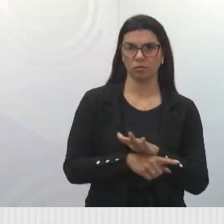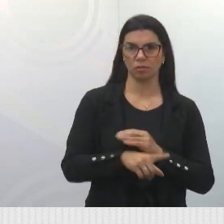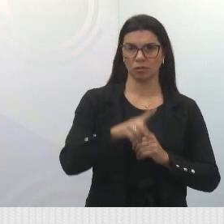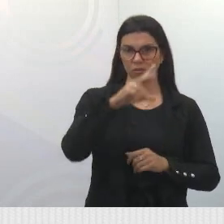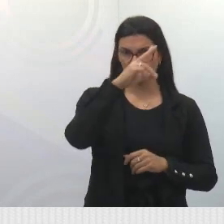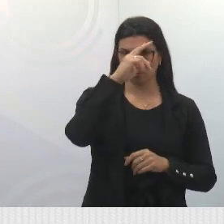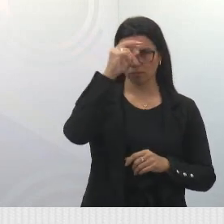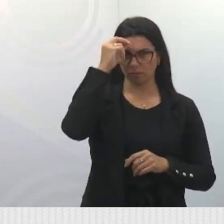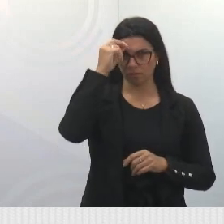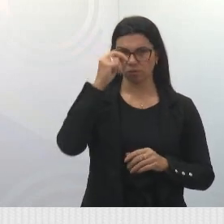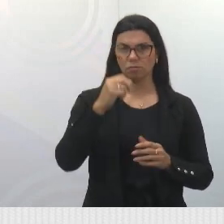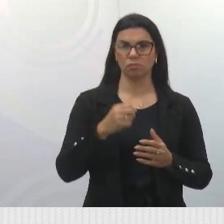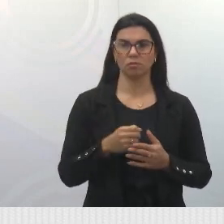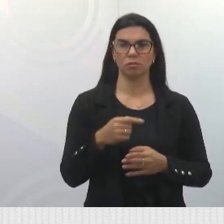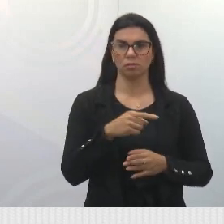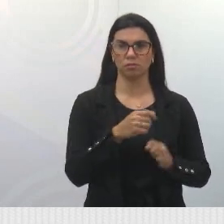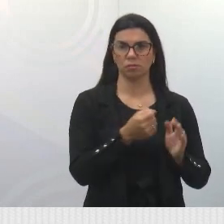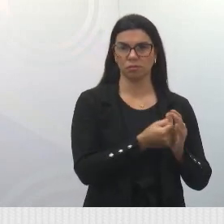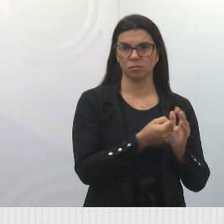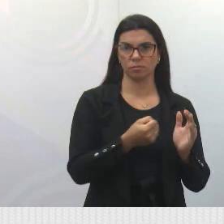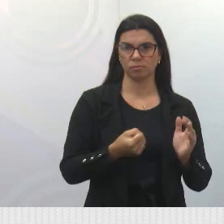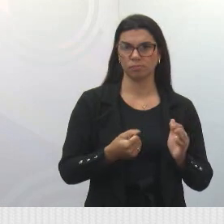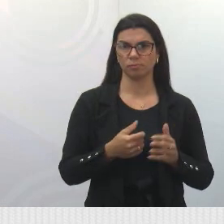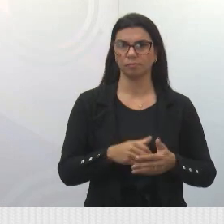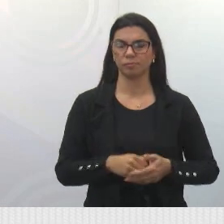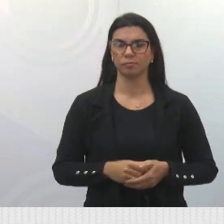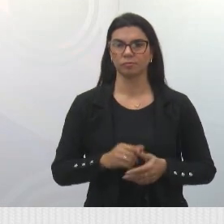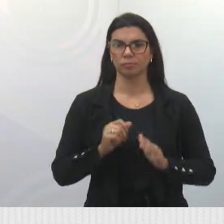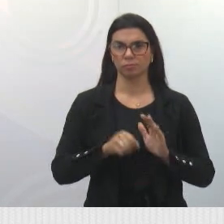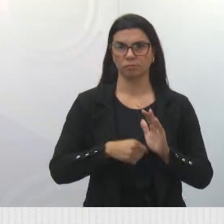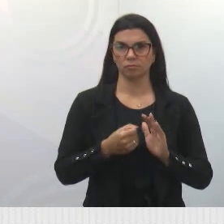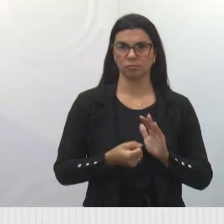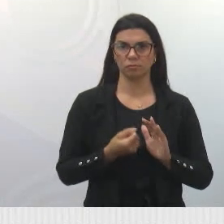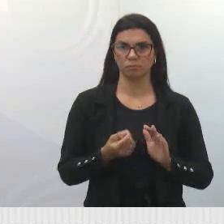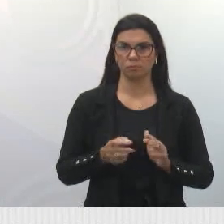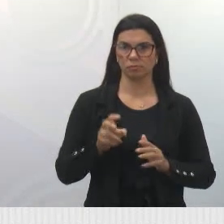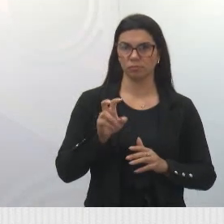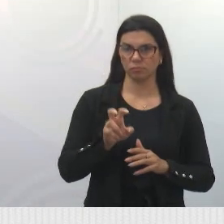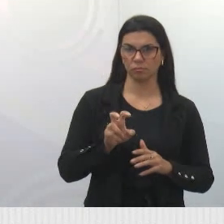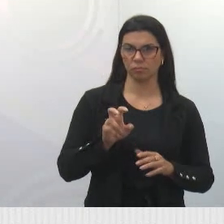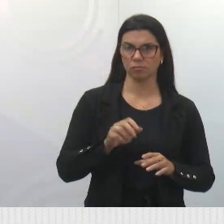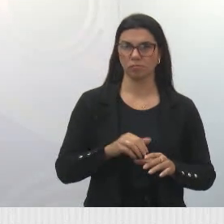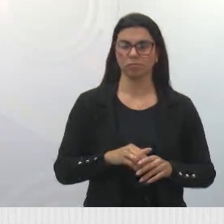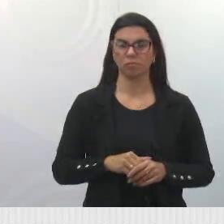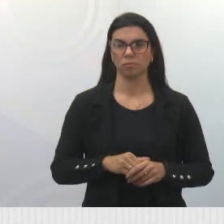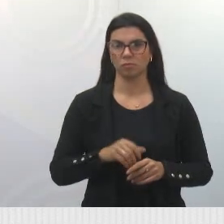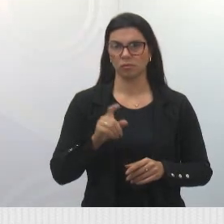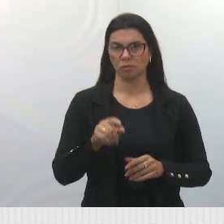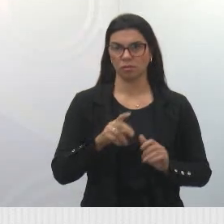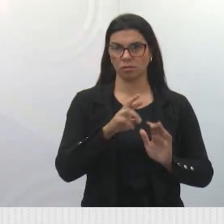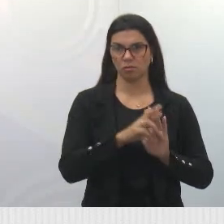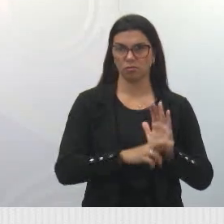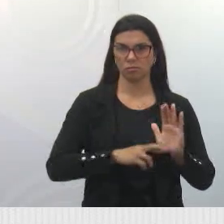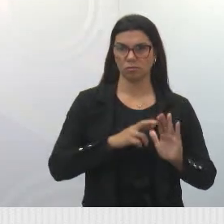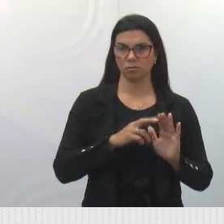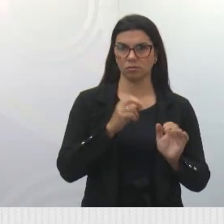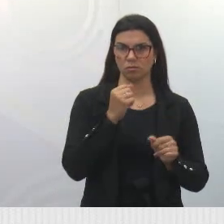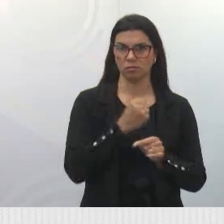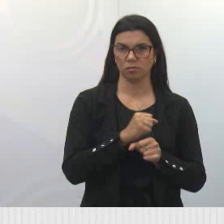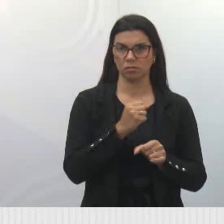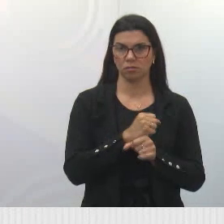Casa de Jacareí. Bom, slide cinco. É uma vistoria que nós fizemos